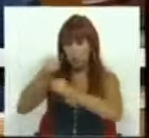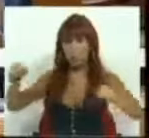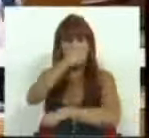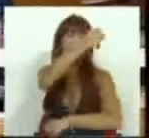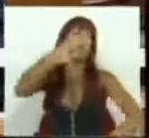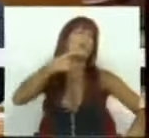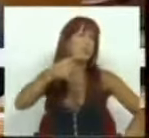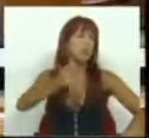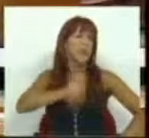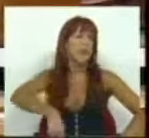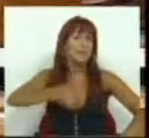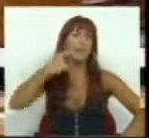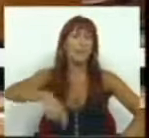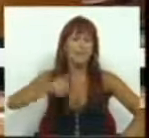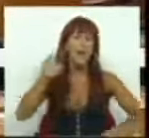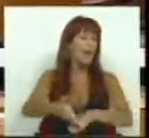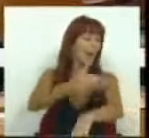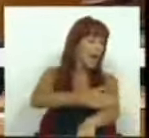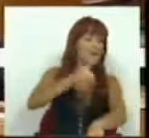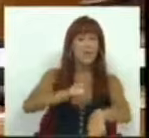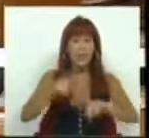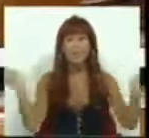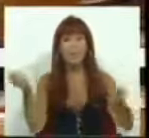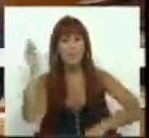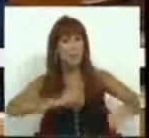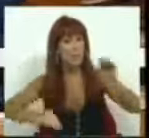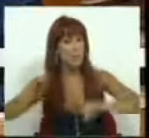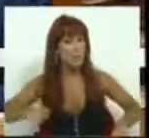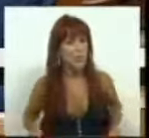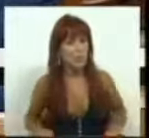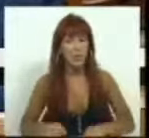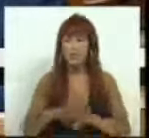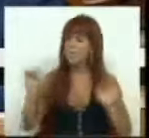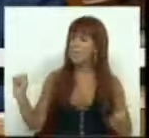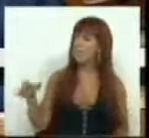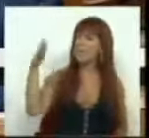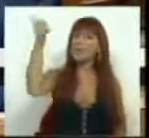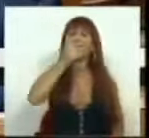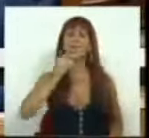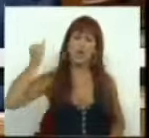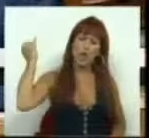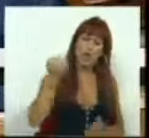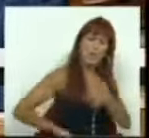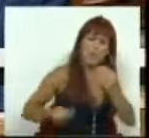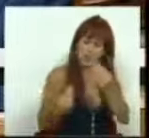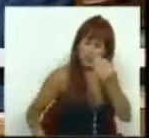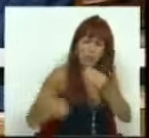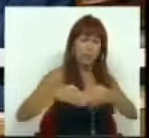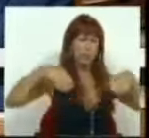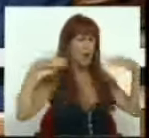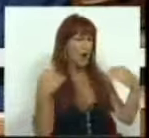frase tantas vezes repetida antes e durante a campanha eleitoral, tomou como primeira medida o imposto extraordinário brutal,